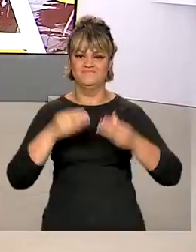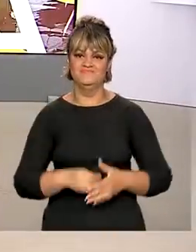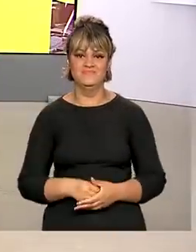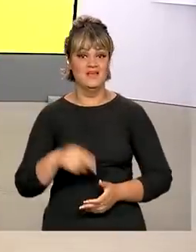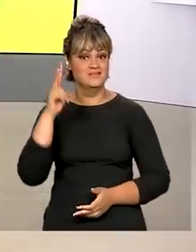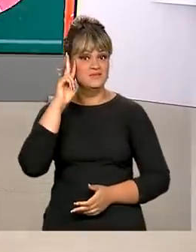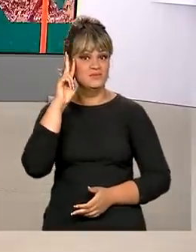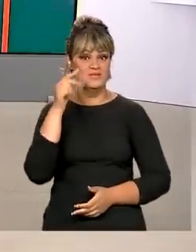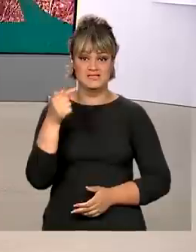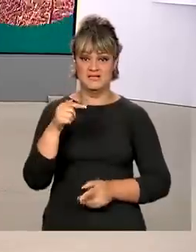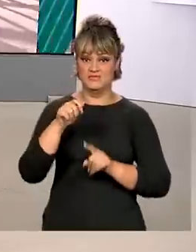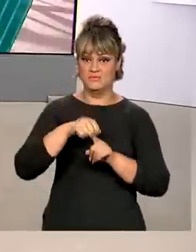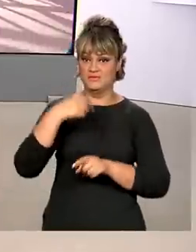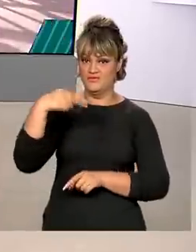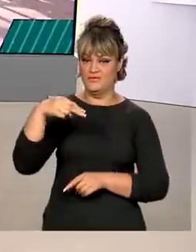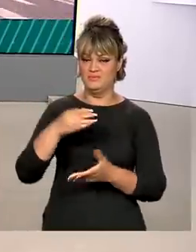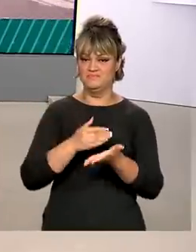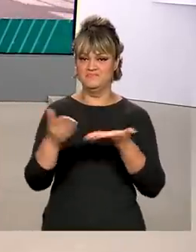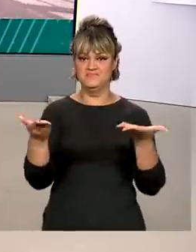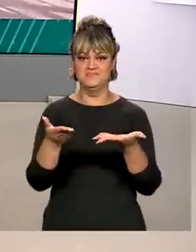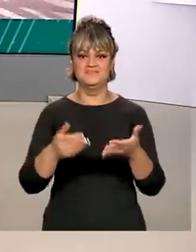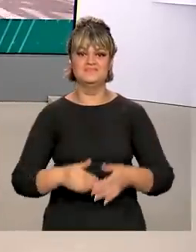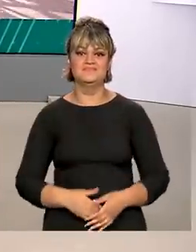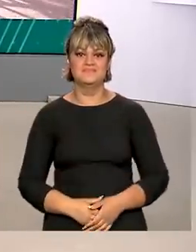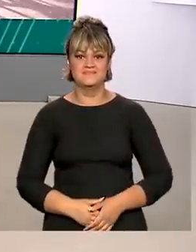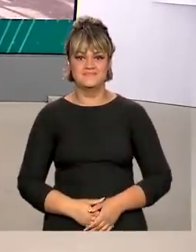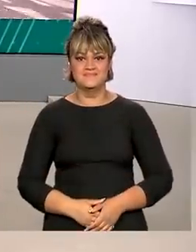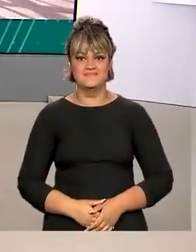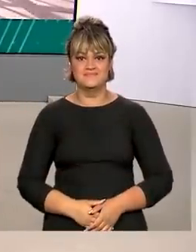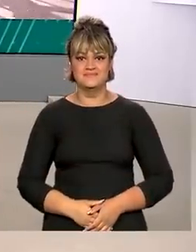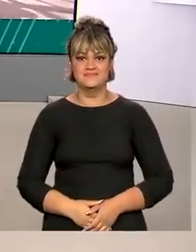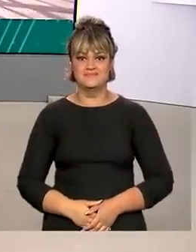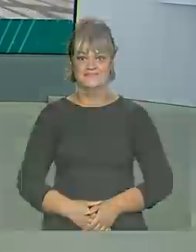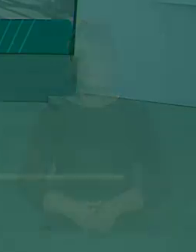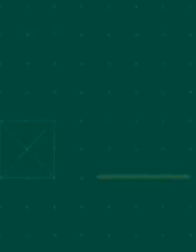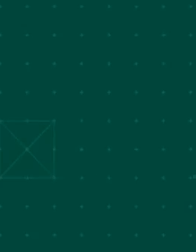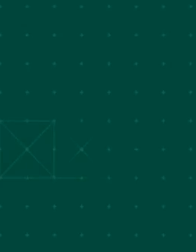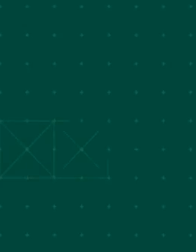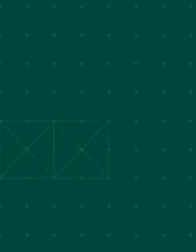Segunda-feira, 7 de novembro, o Brasil em dia já está no ar.